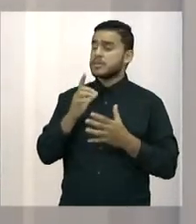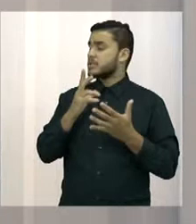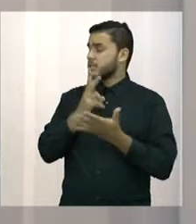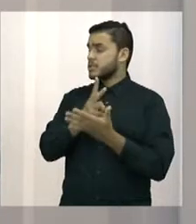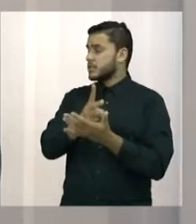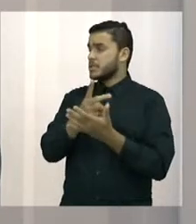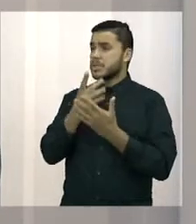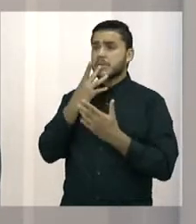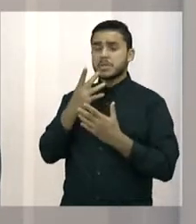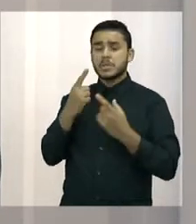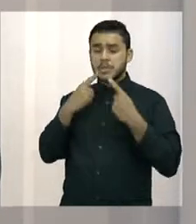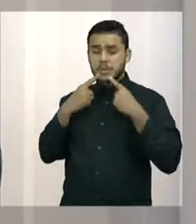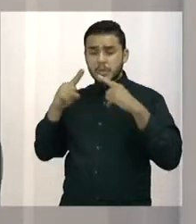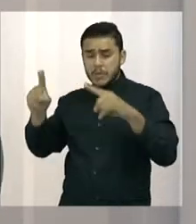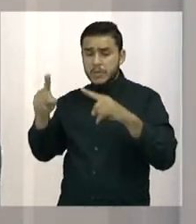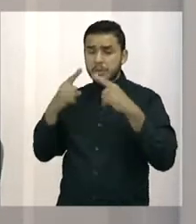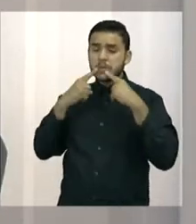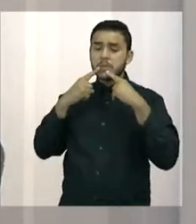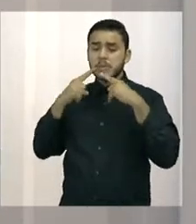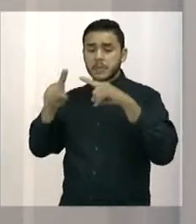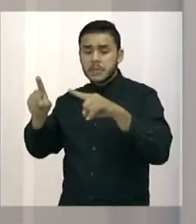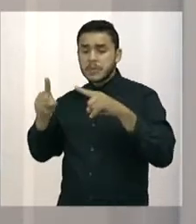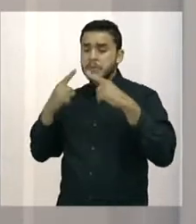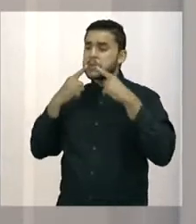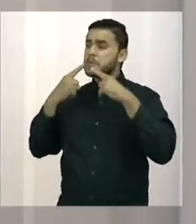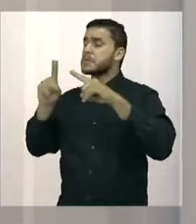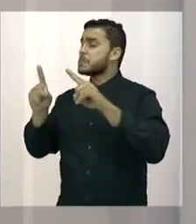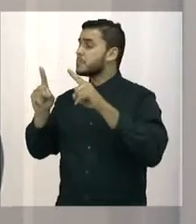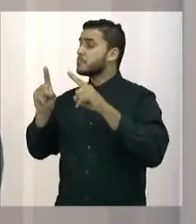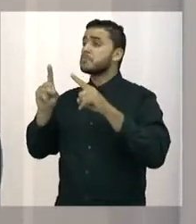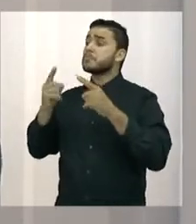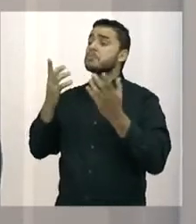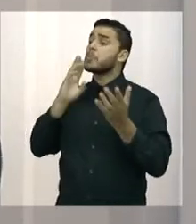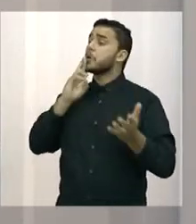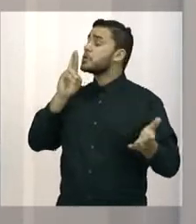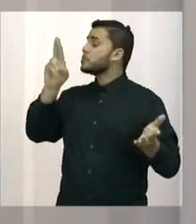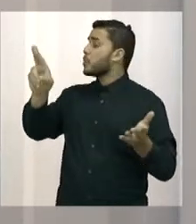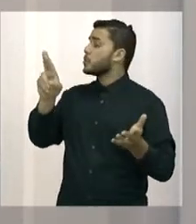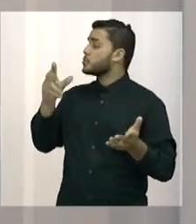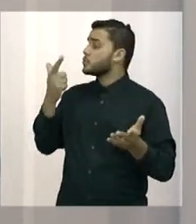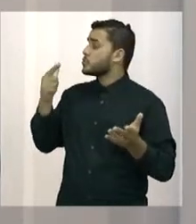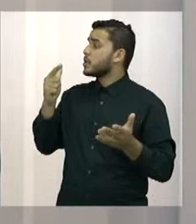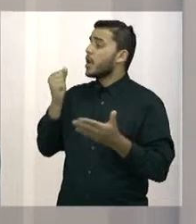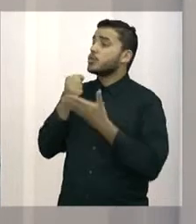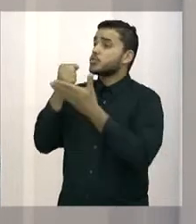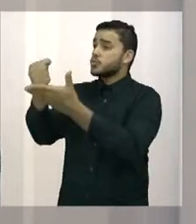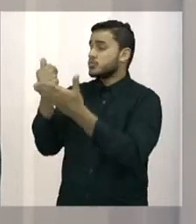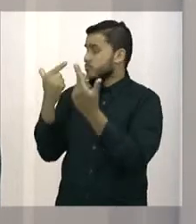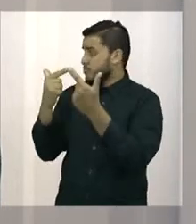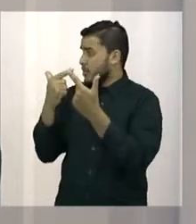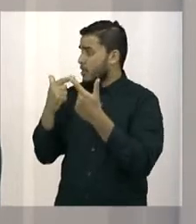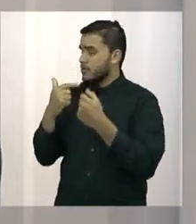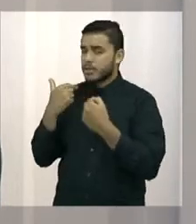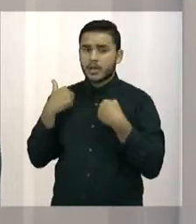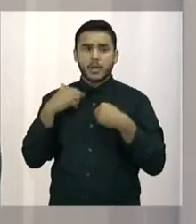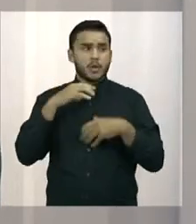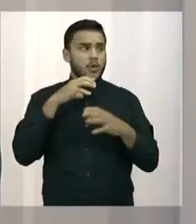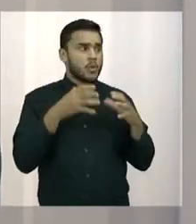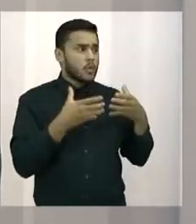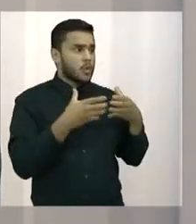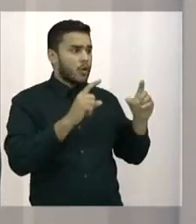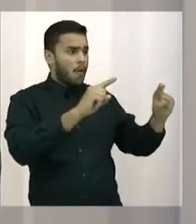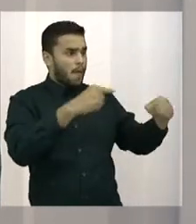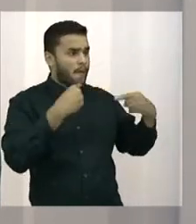oferecer a solução do caso, não é? Aqui nós temos uma oposição, nós temos rapazes